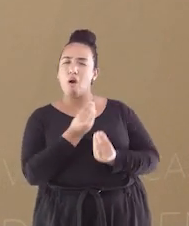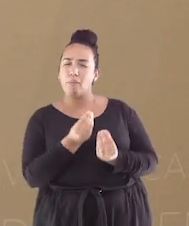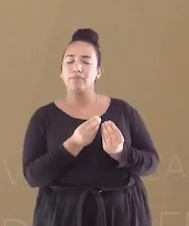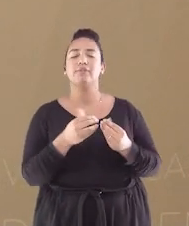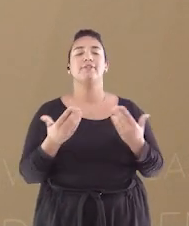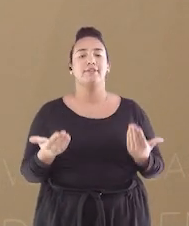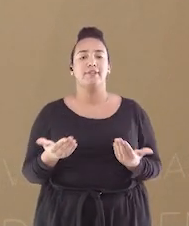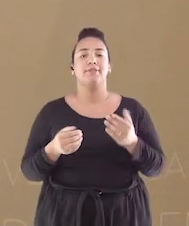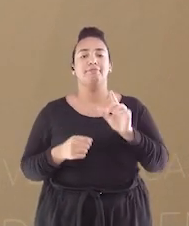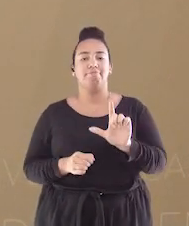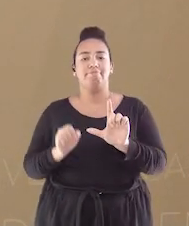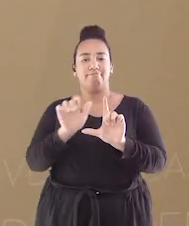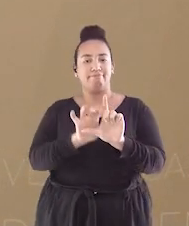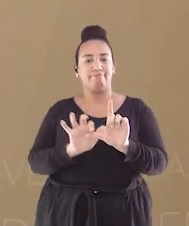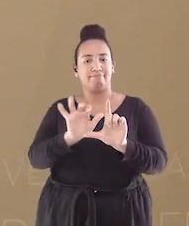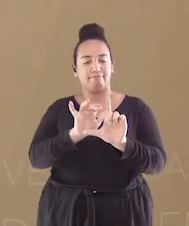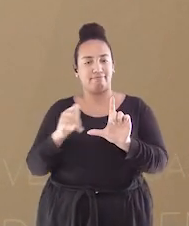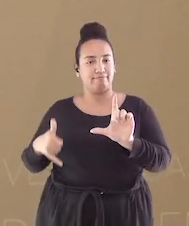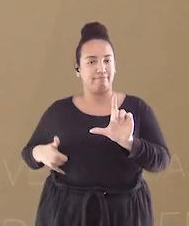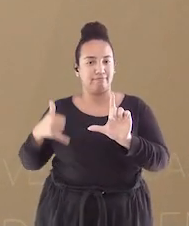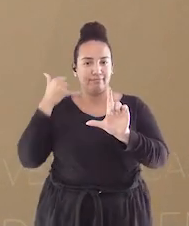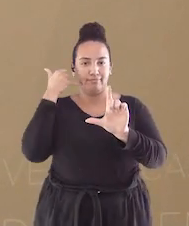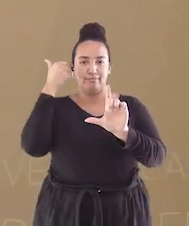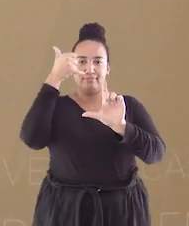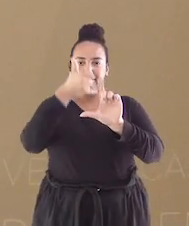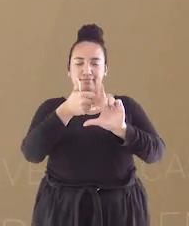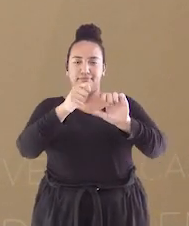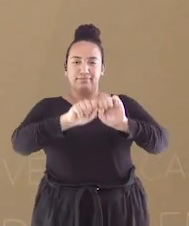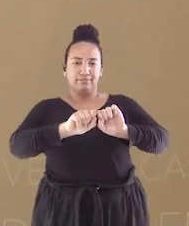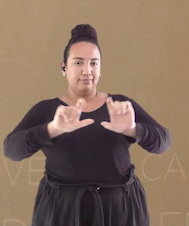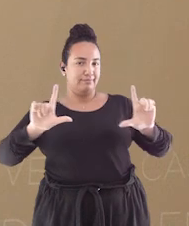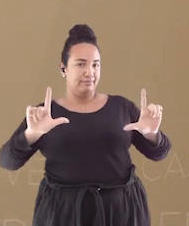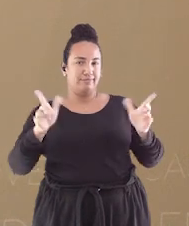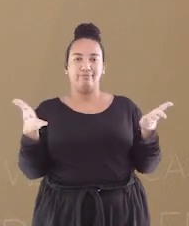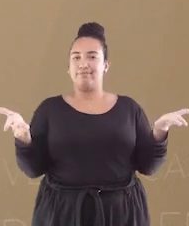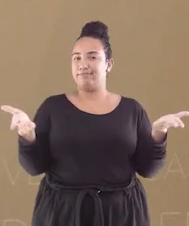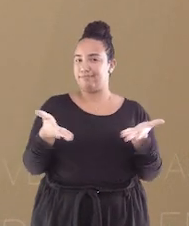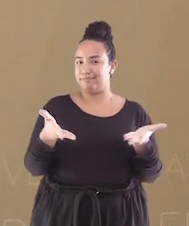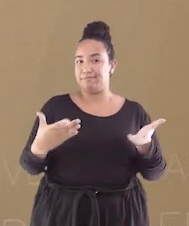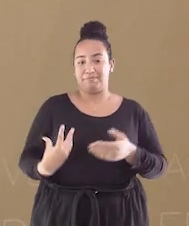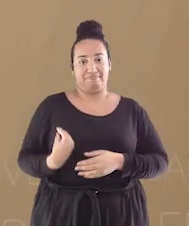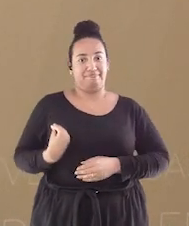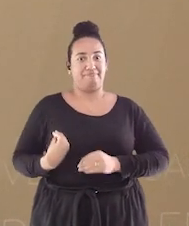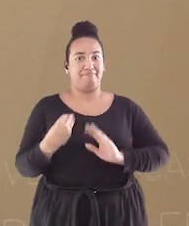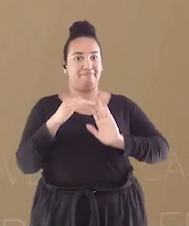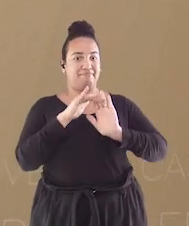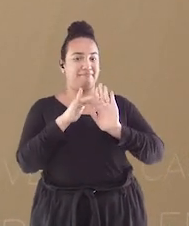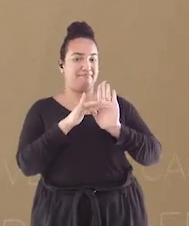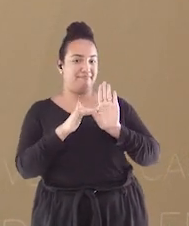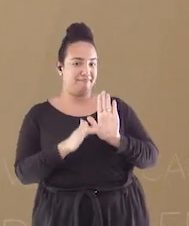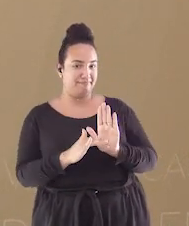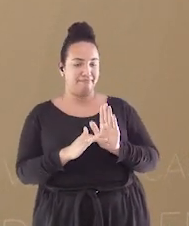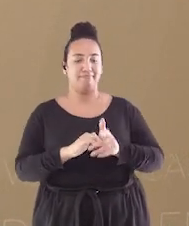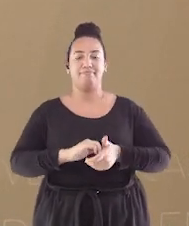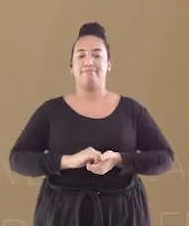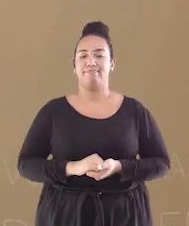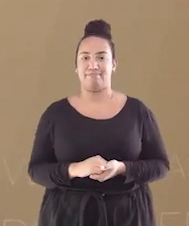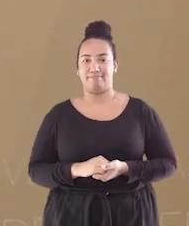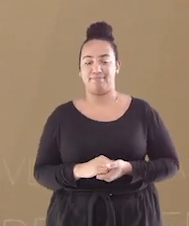é só você apontar o seu celular para o QR Code que aparece na sua tela e marcar a sua presença.